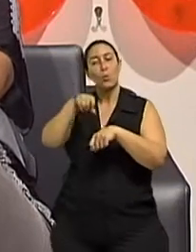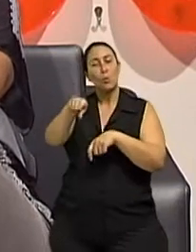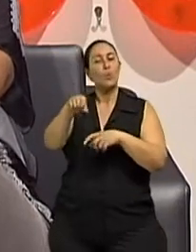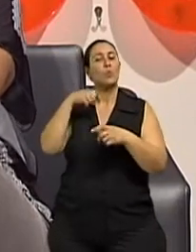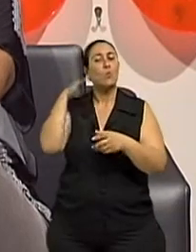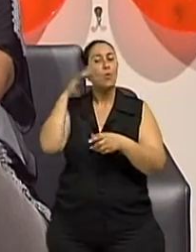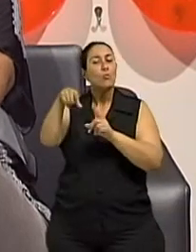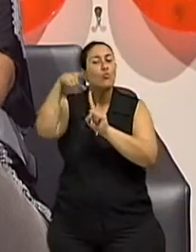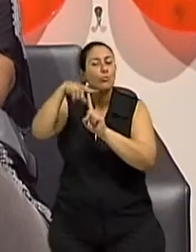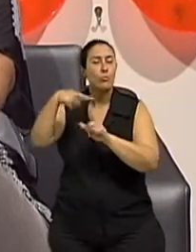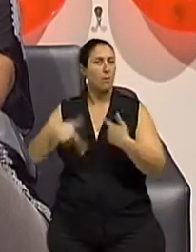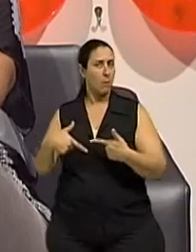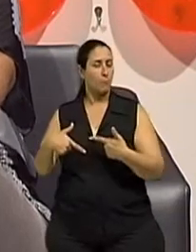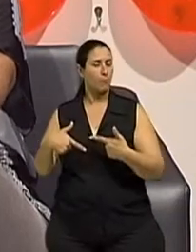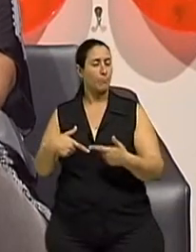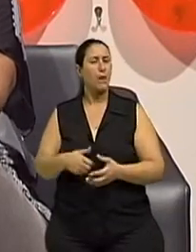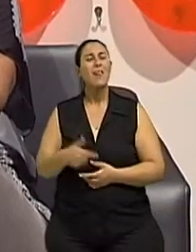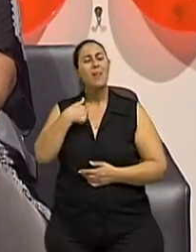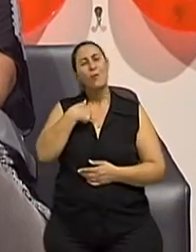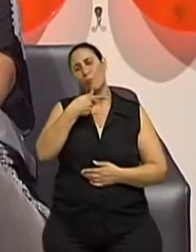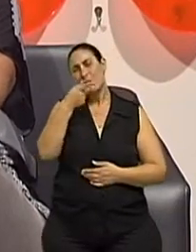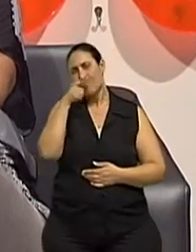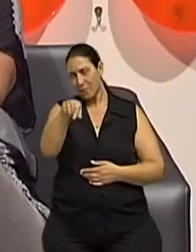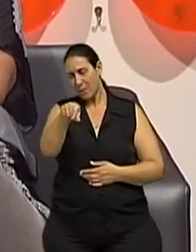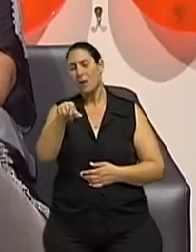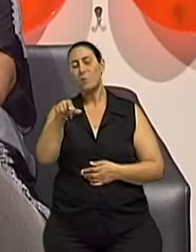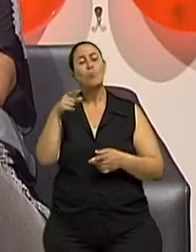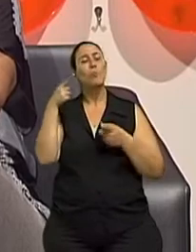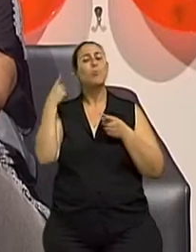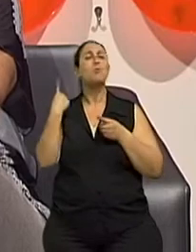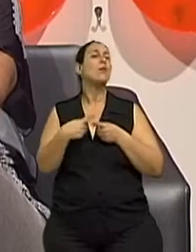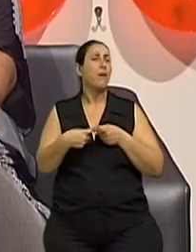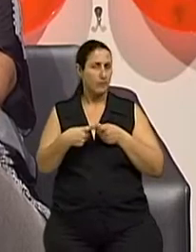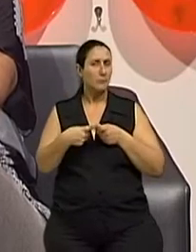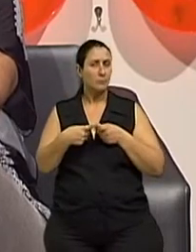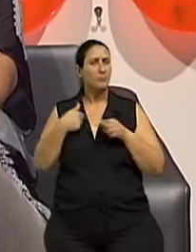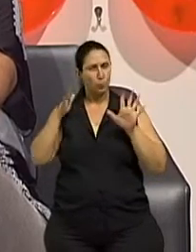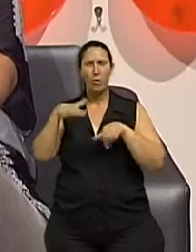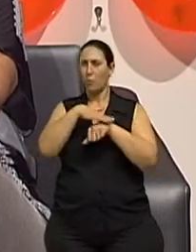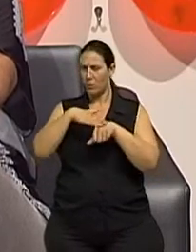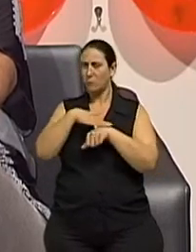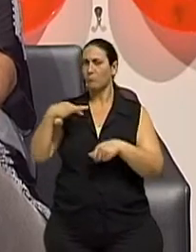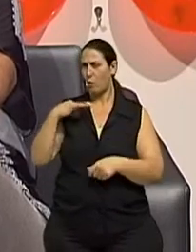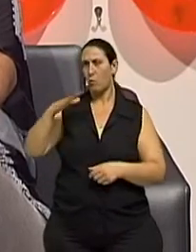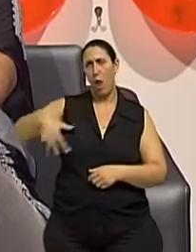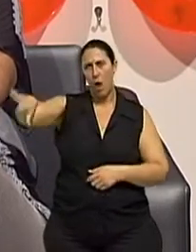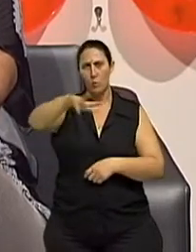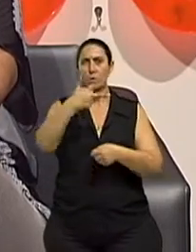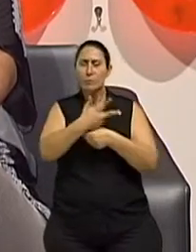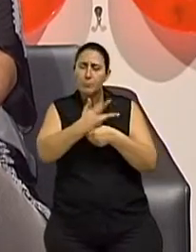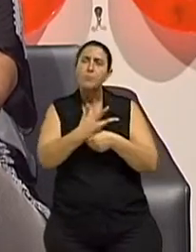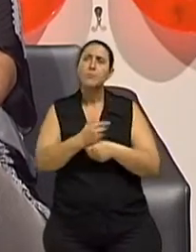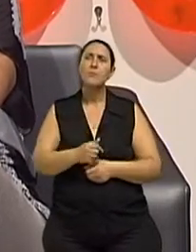de trabalho. Eu chamei a atenção para essa questão porque eu já conversei com voluntários de terceira idade e eles me dizem assim,